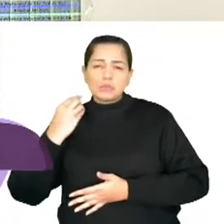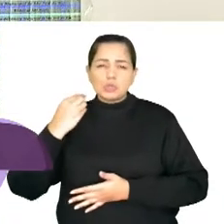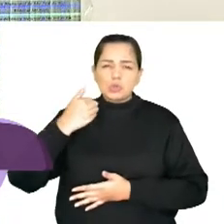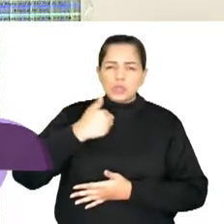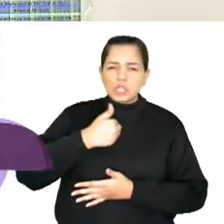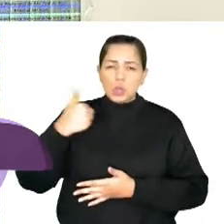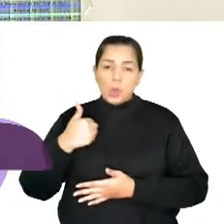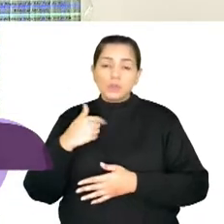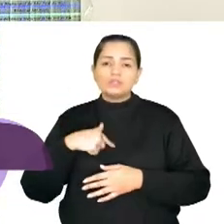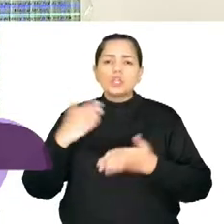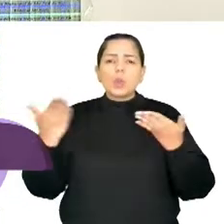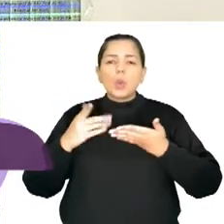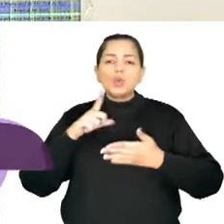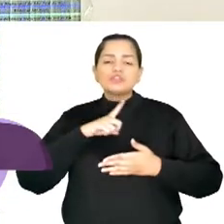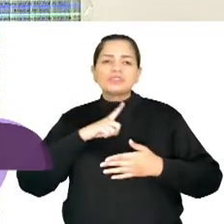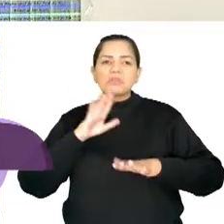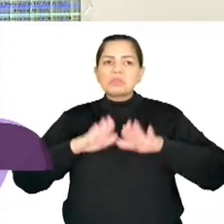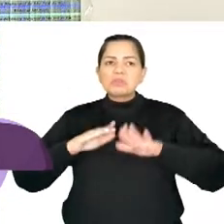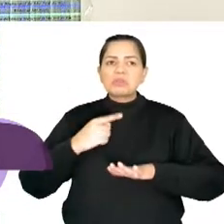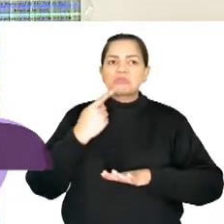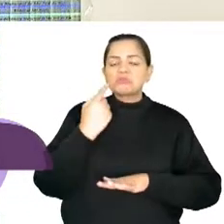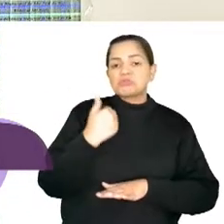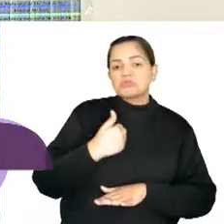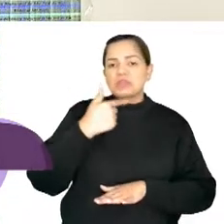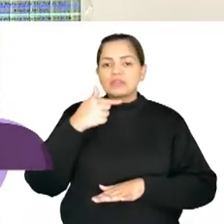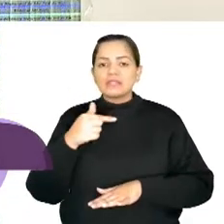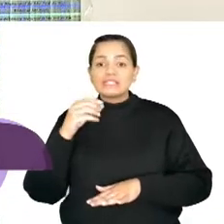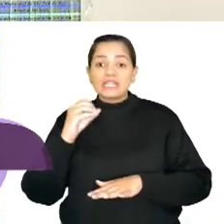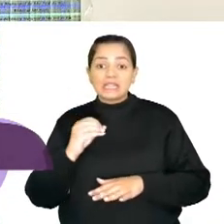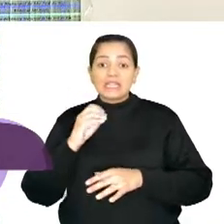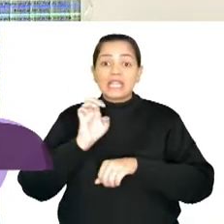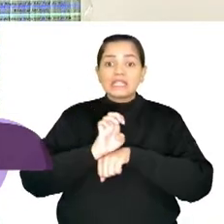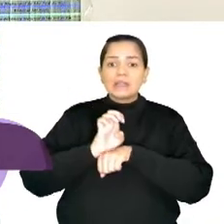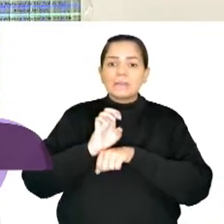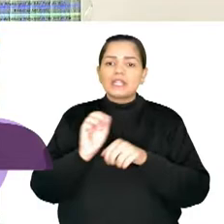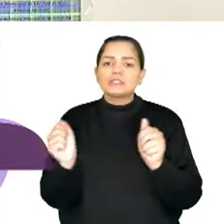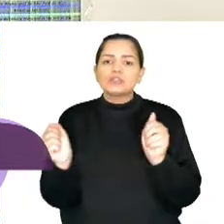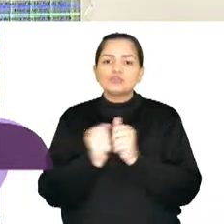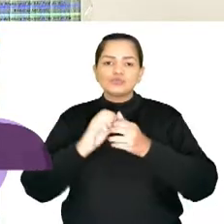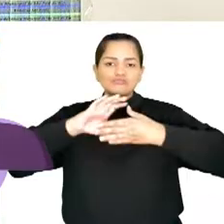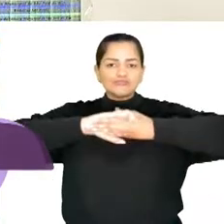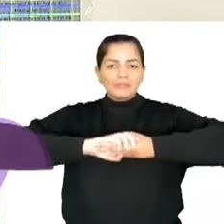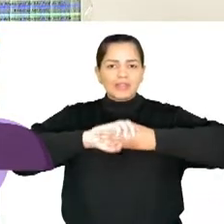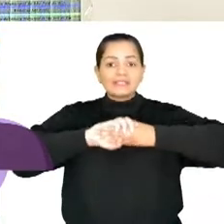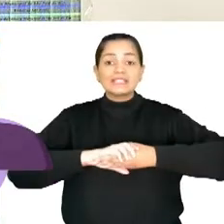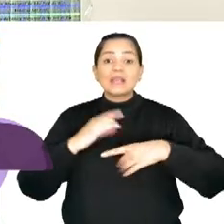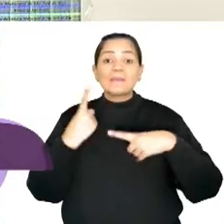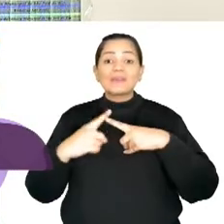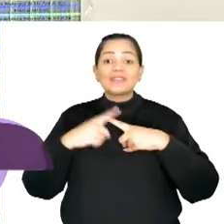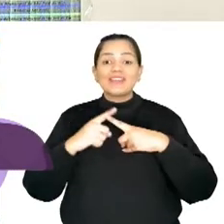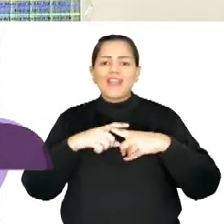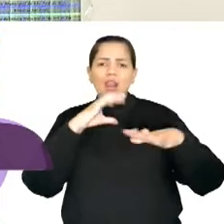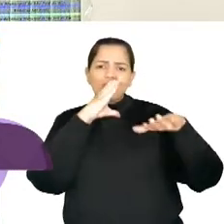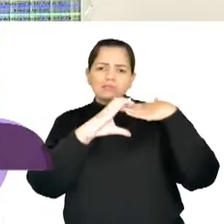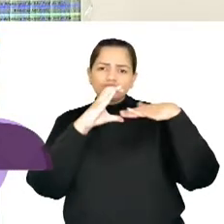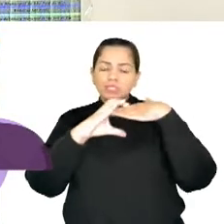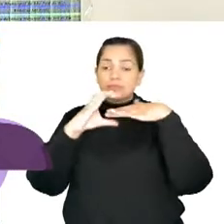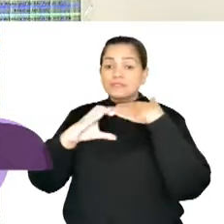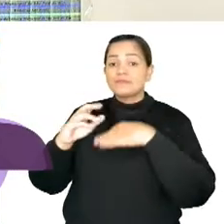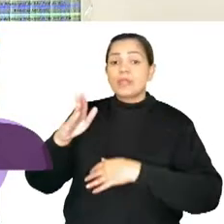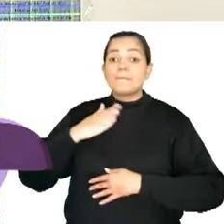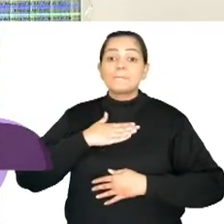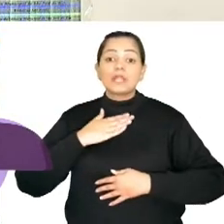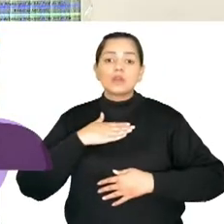2011. Hoje, nós temos cerca de 170 empresas parceiras. Essas empresas, elas cadastram conosco